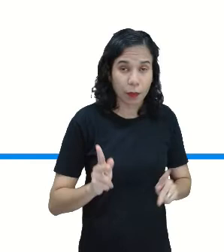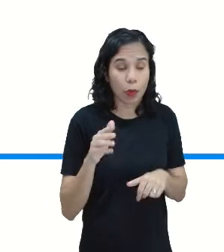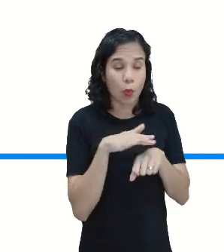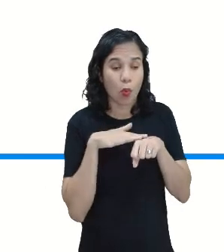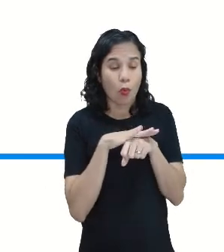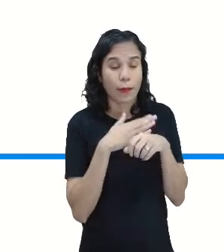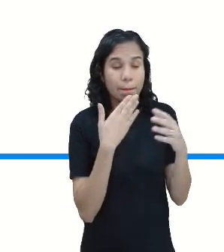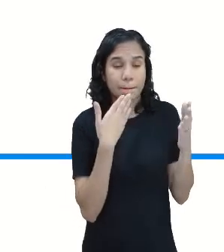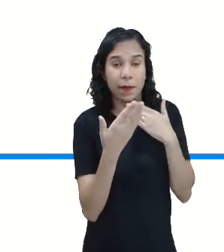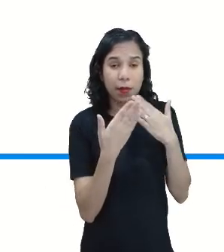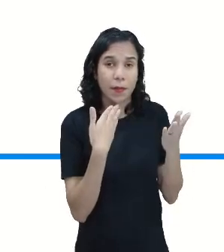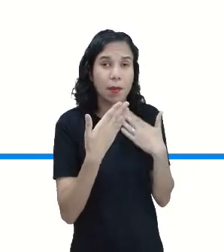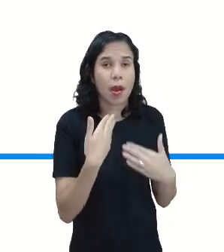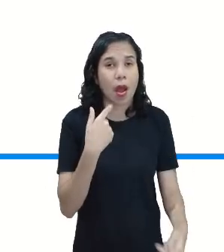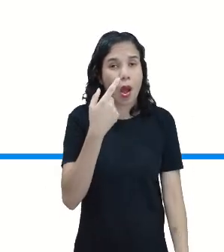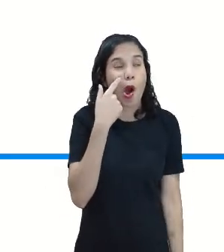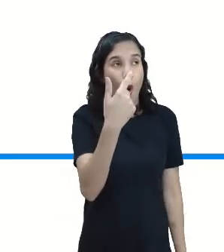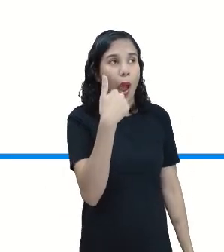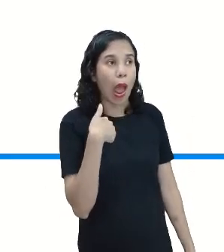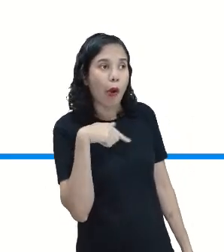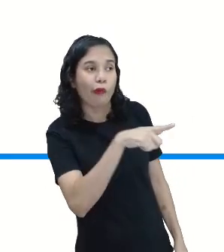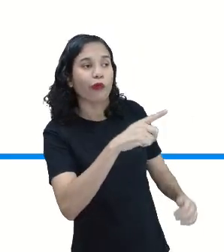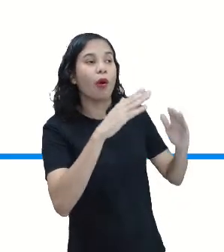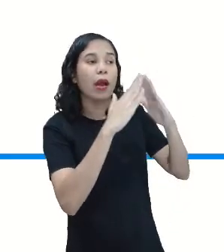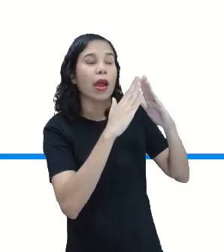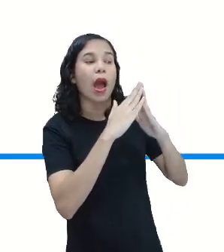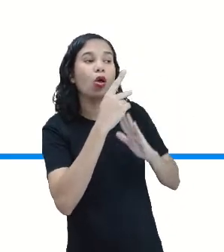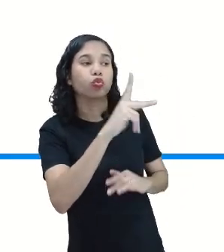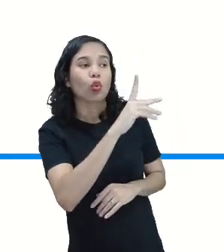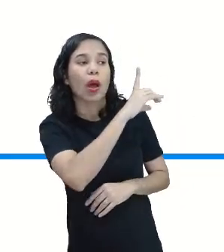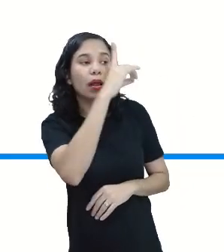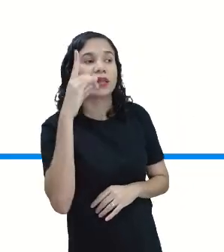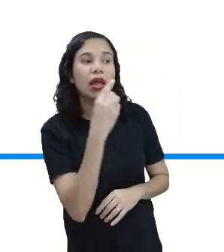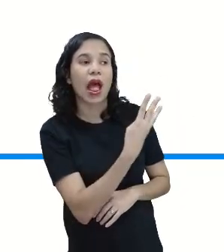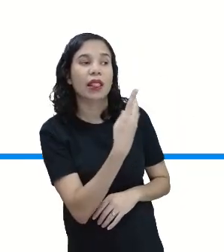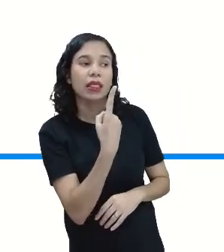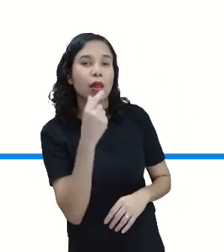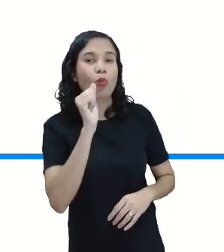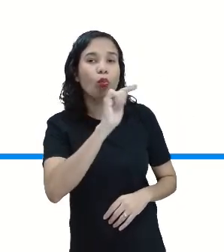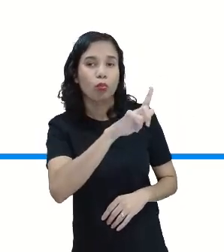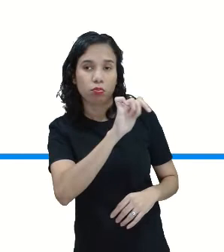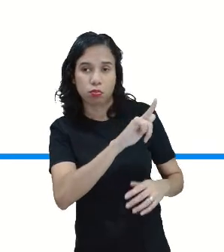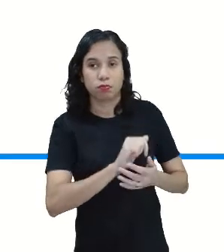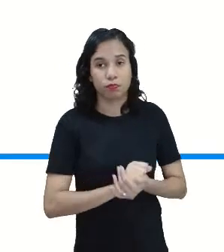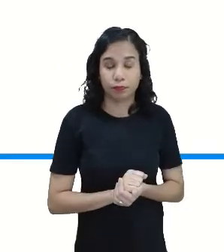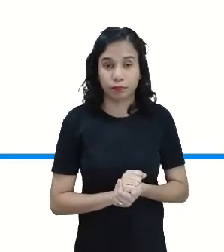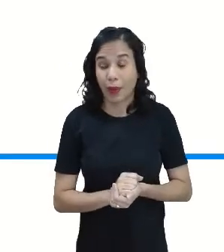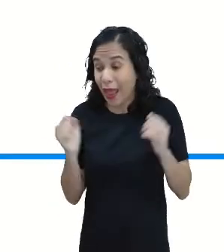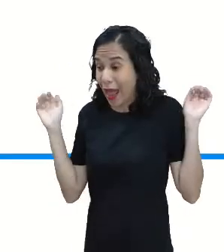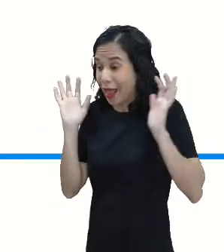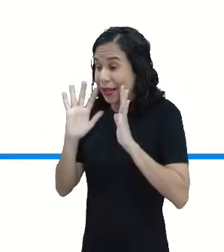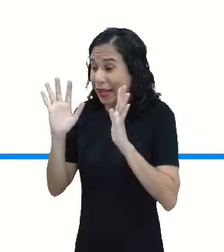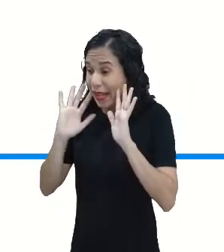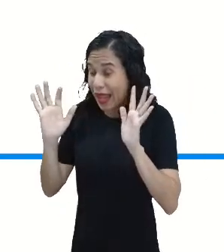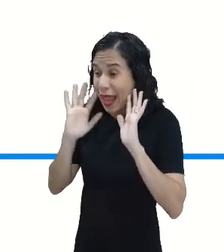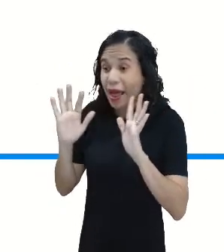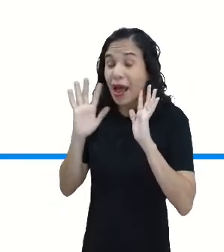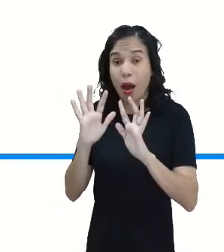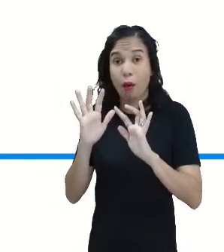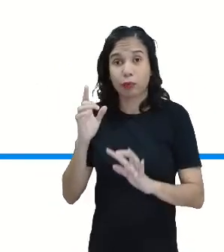conversando. Primo, vou para a sua casa no dia 31 de agosto. Oba!